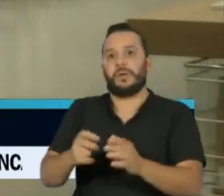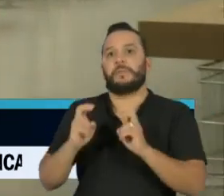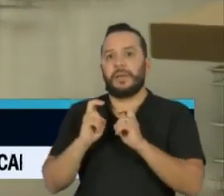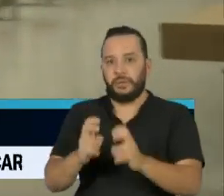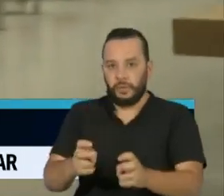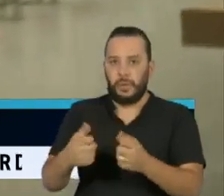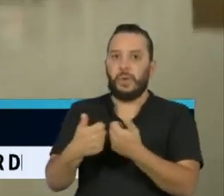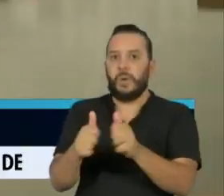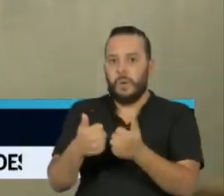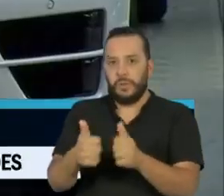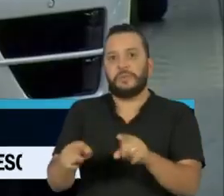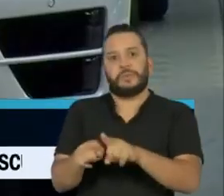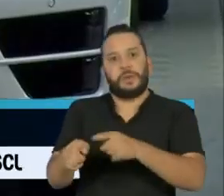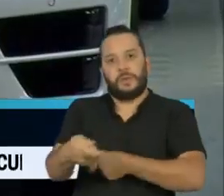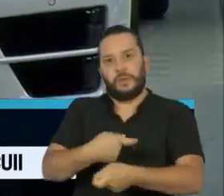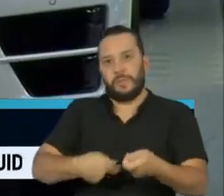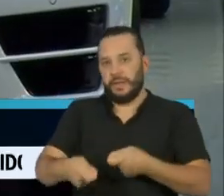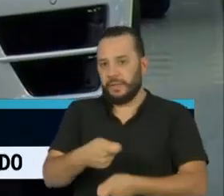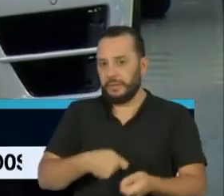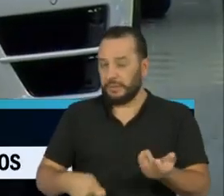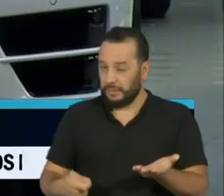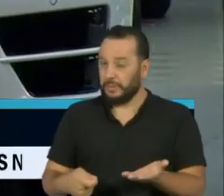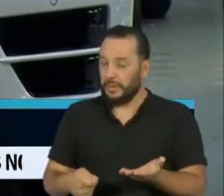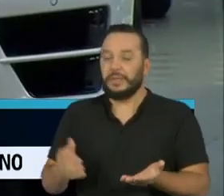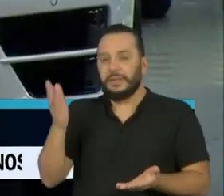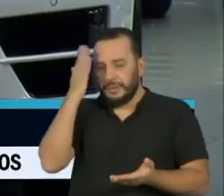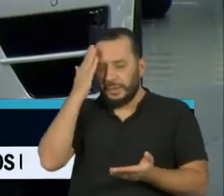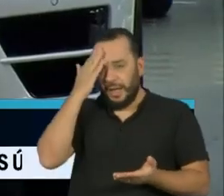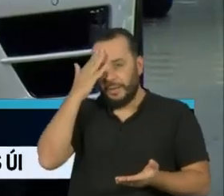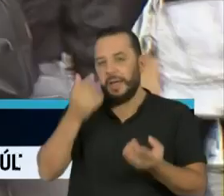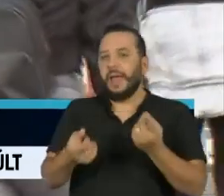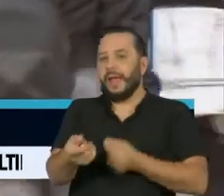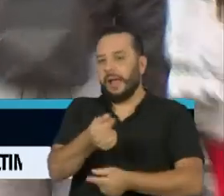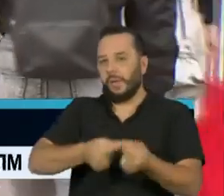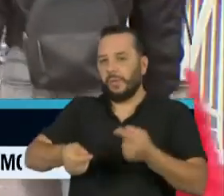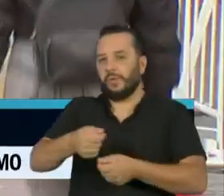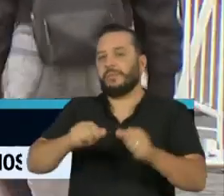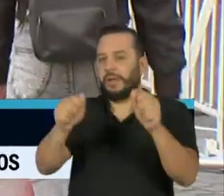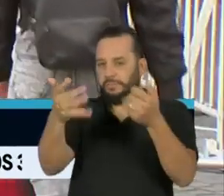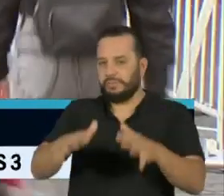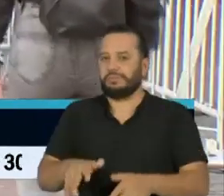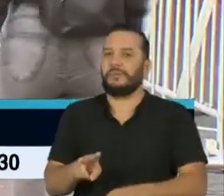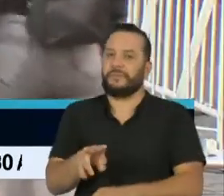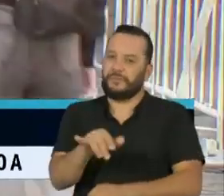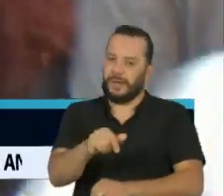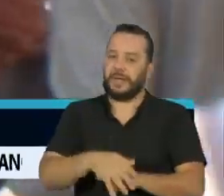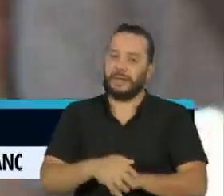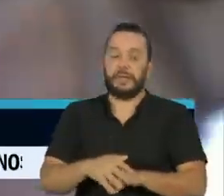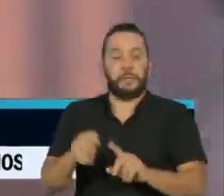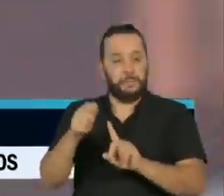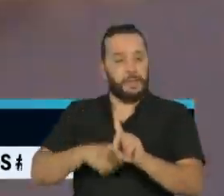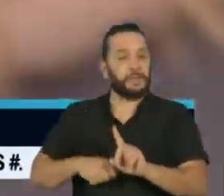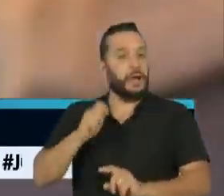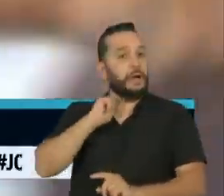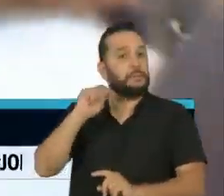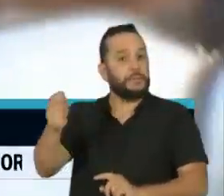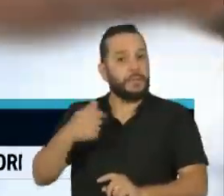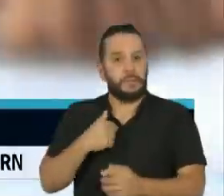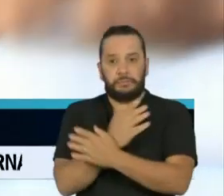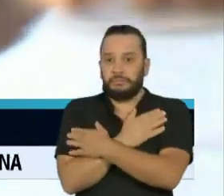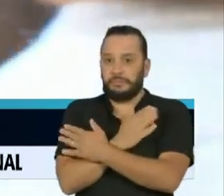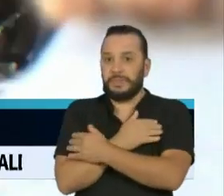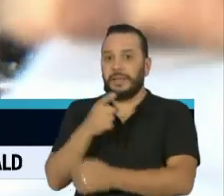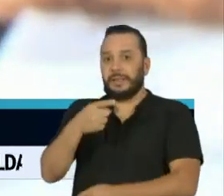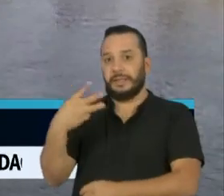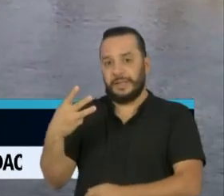eventualmente, também no comércio. Sabe-se que o impacto na economia será grande? Em abril, o desemprego teve um aumento de 13% em